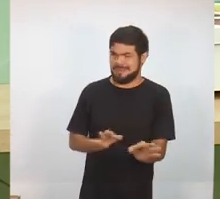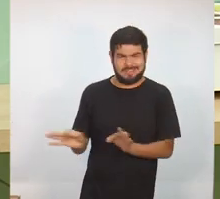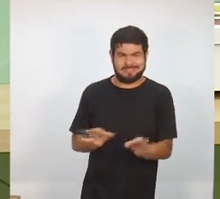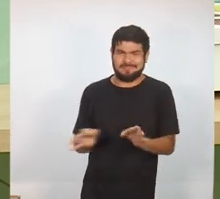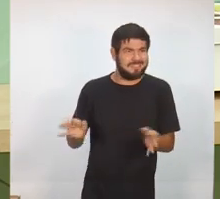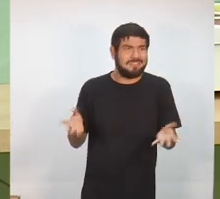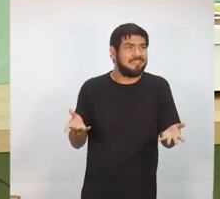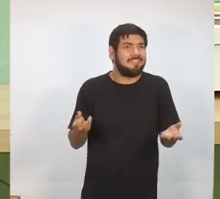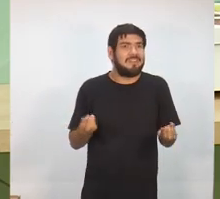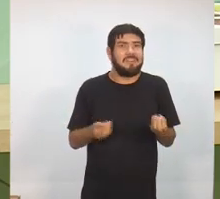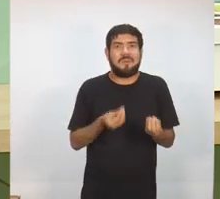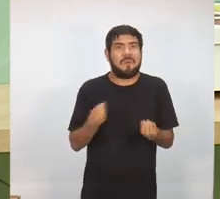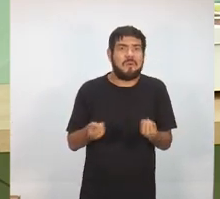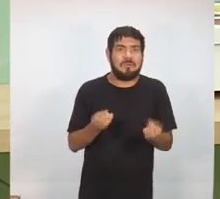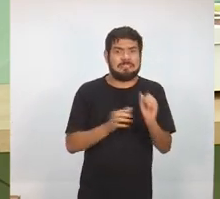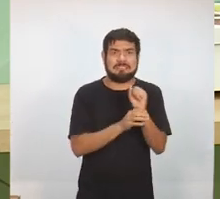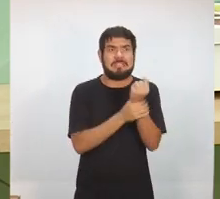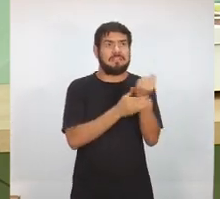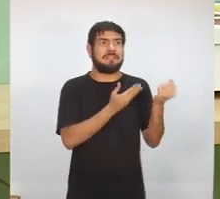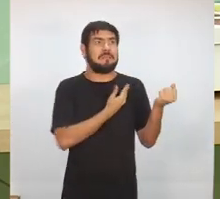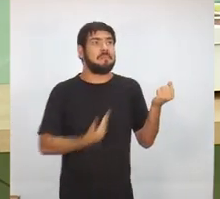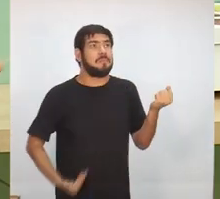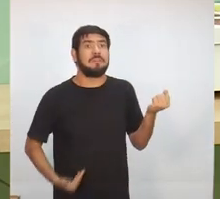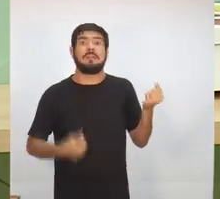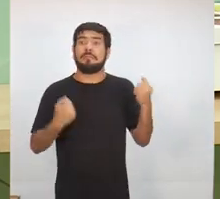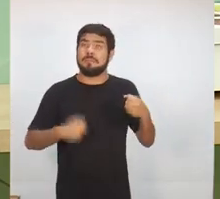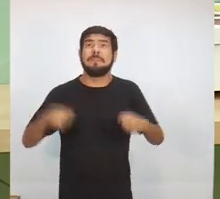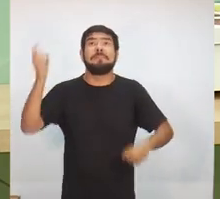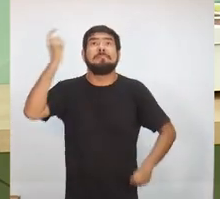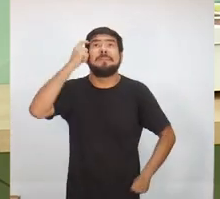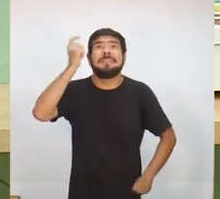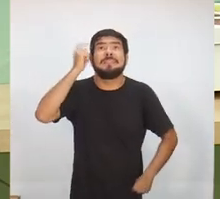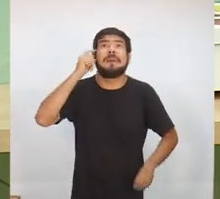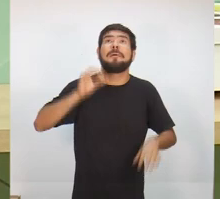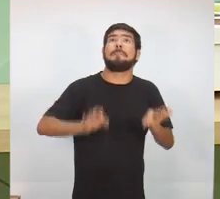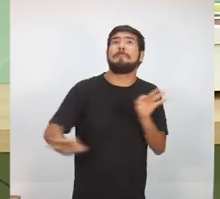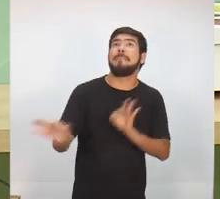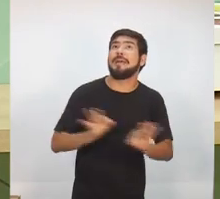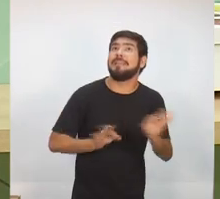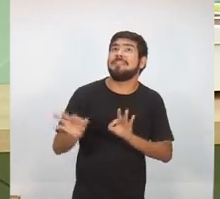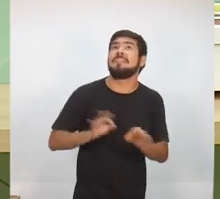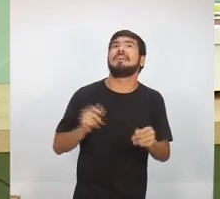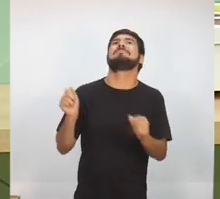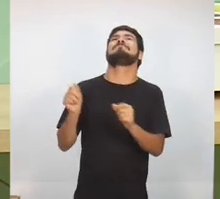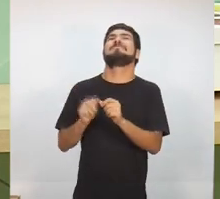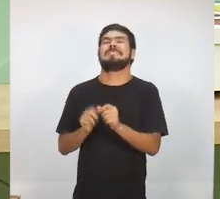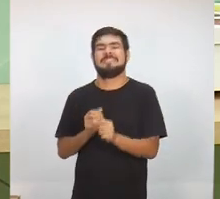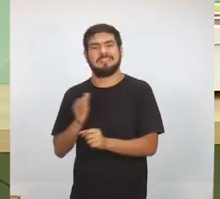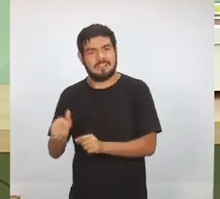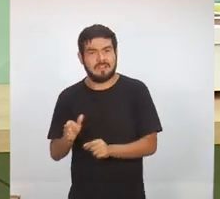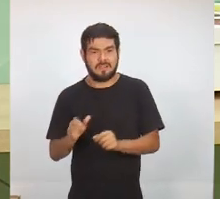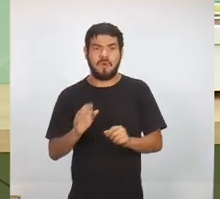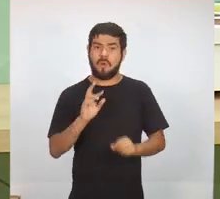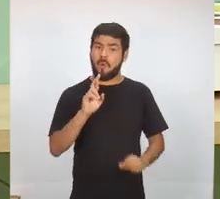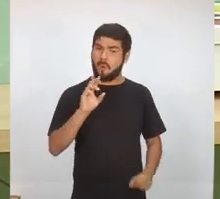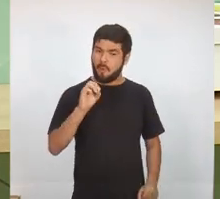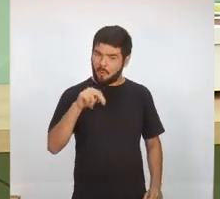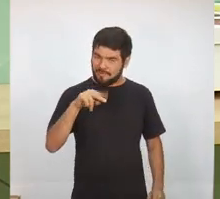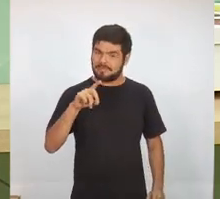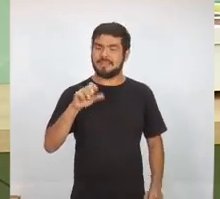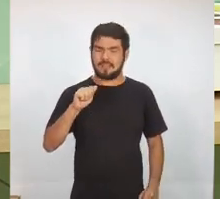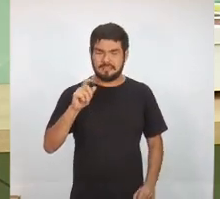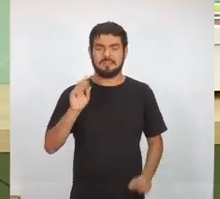Não dá para fazer segurança pública sem pensar, planejar e executar. E o Ronda Total será